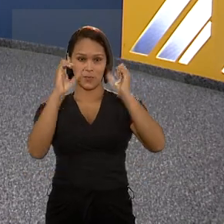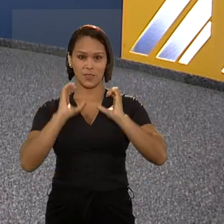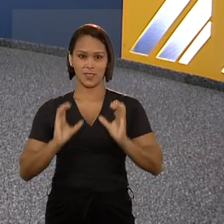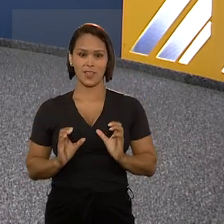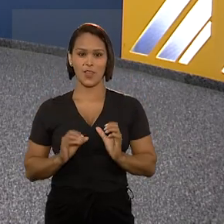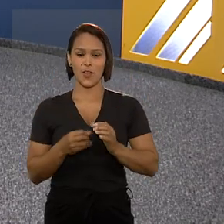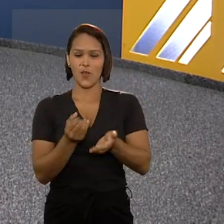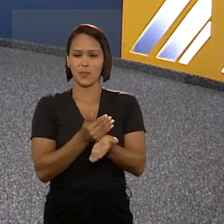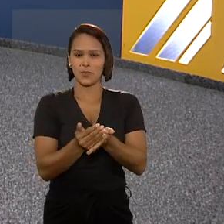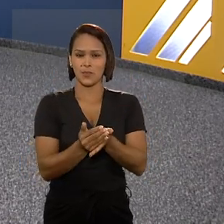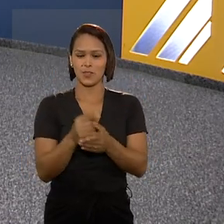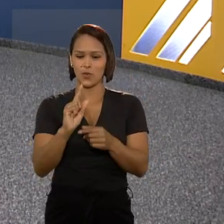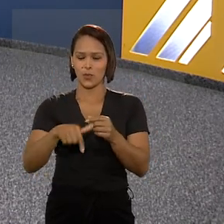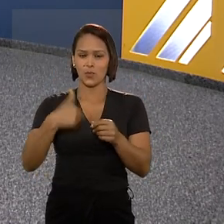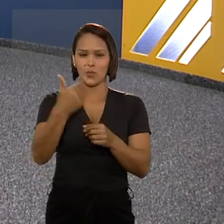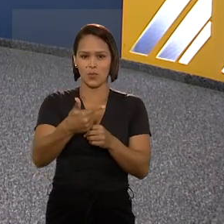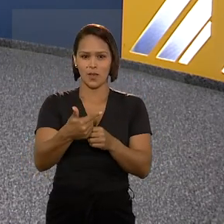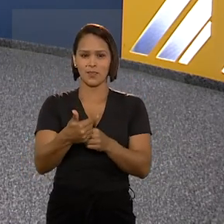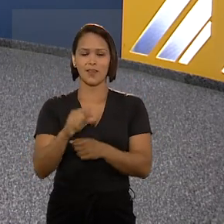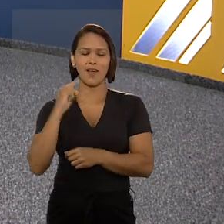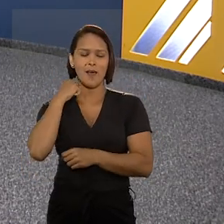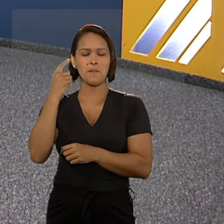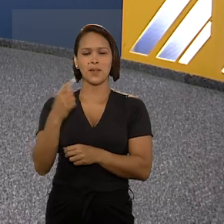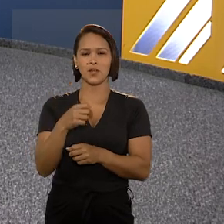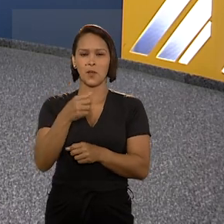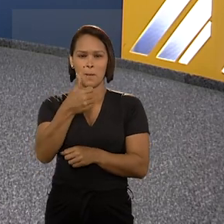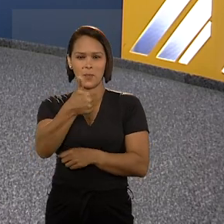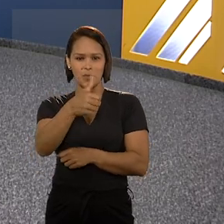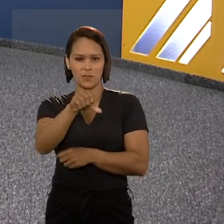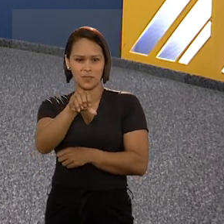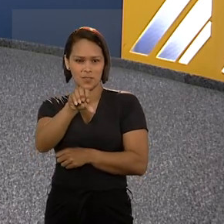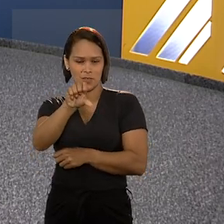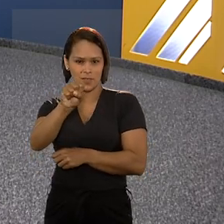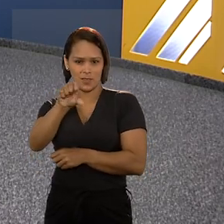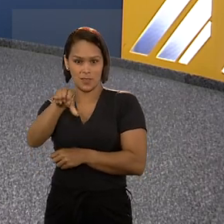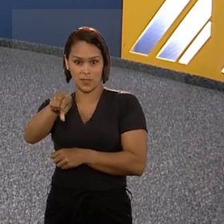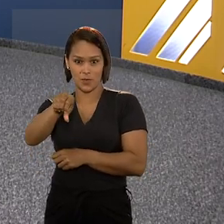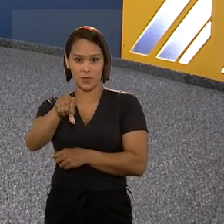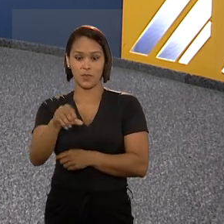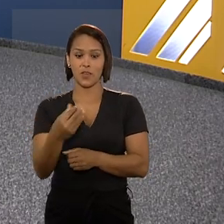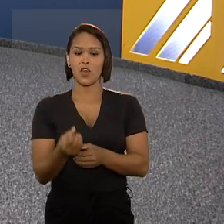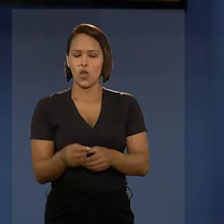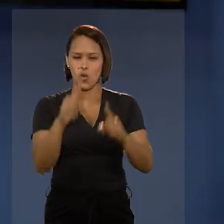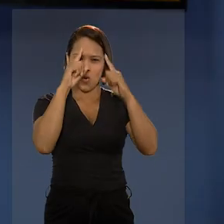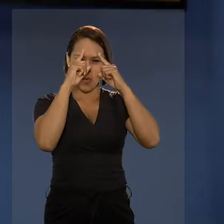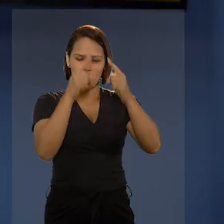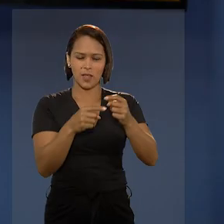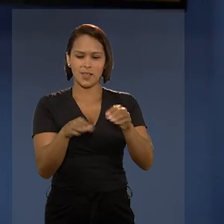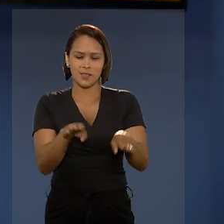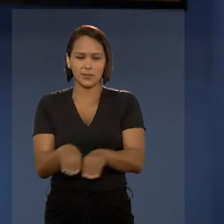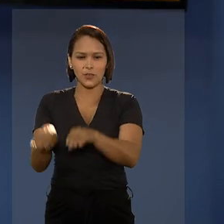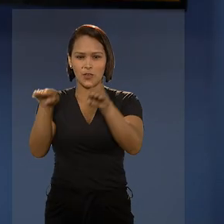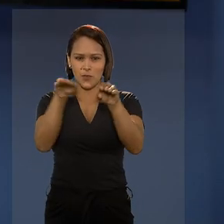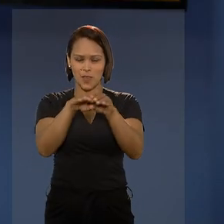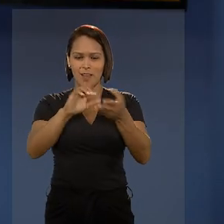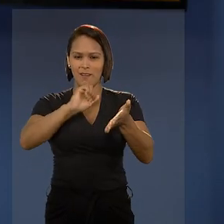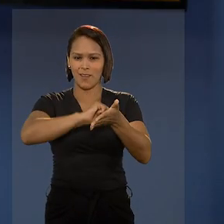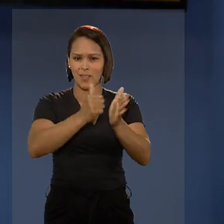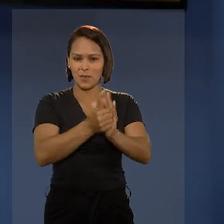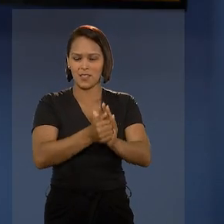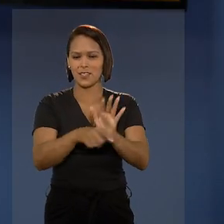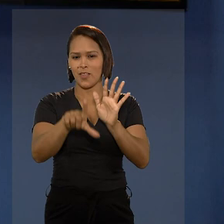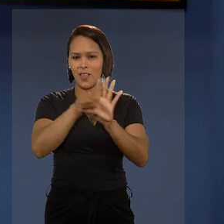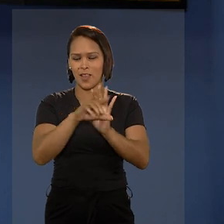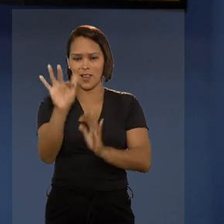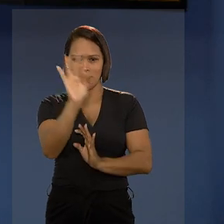Cidadania foi instalado no ano seguinte, em abril de 1989, com a missão de uniformizar